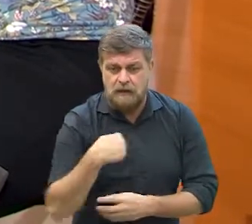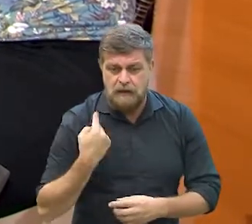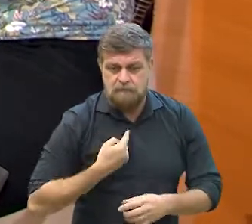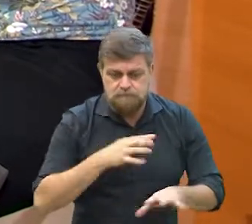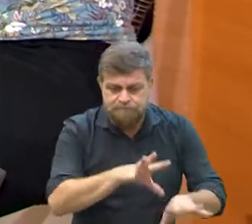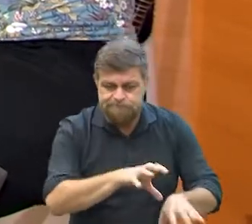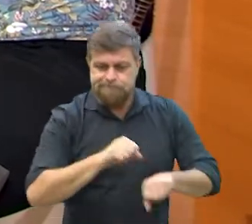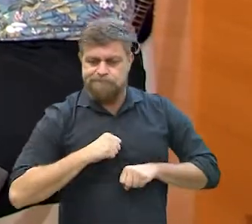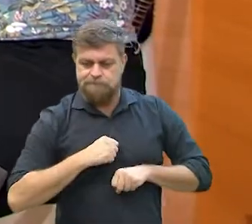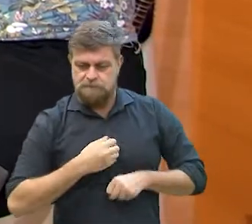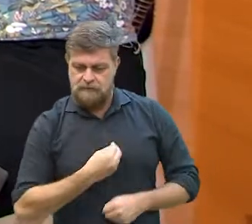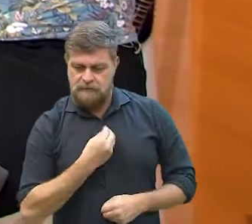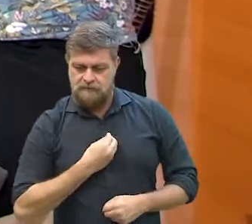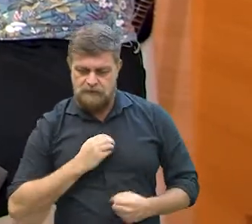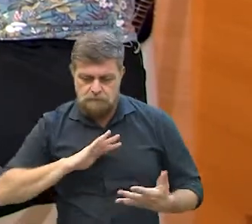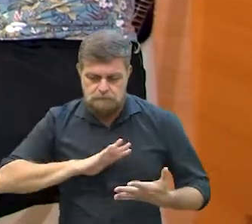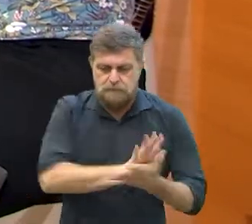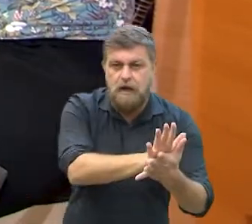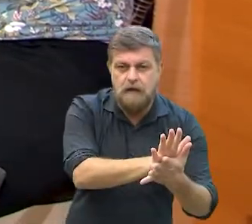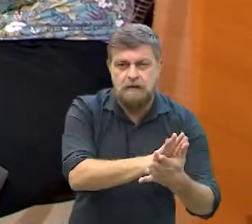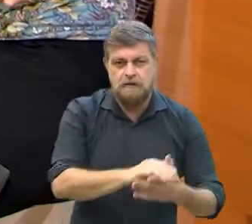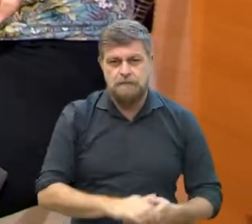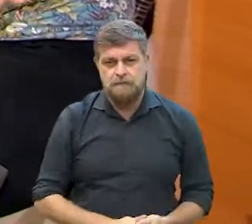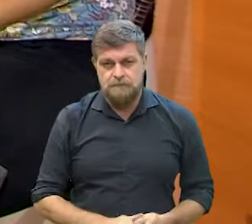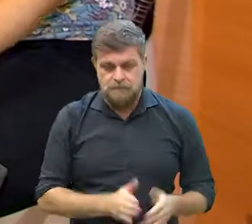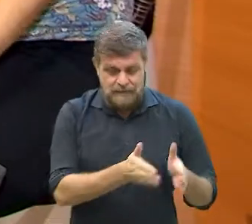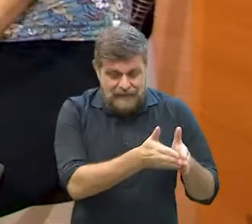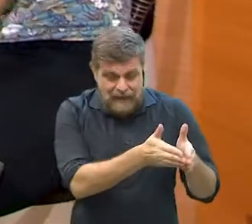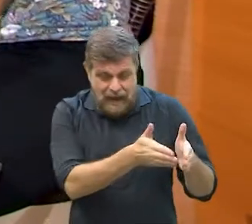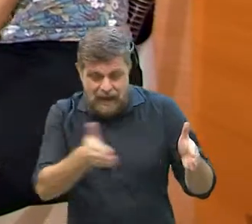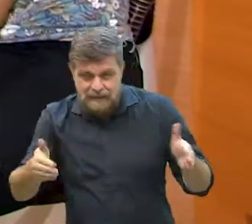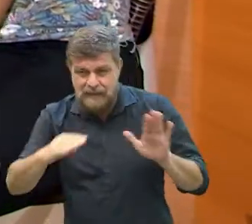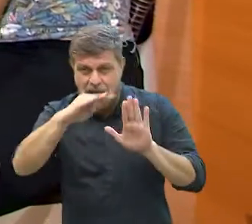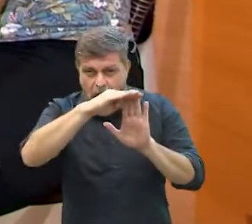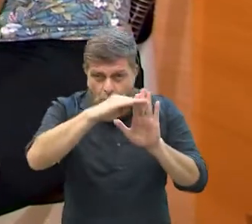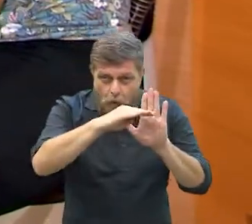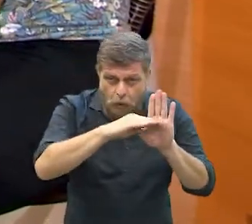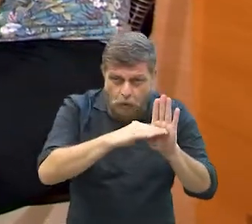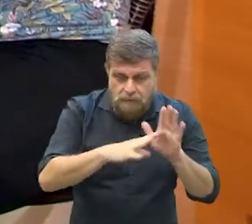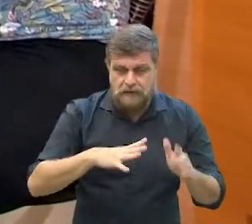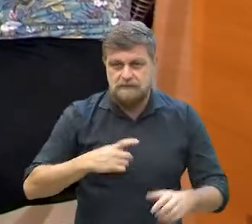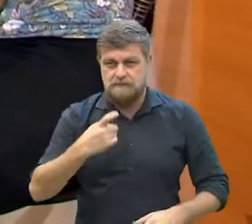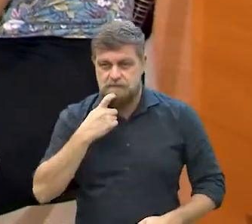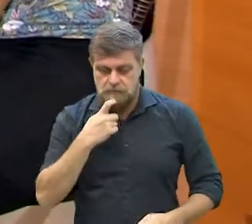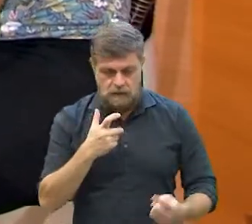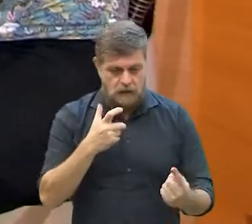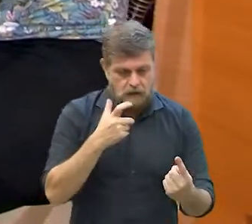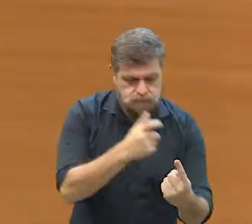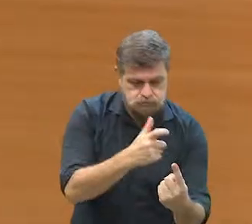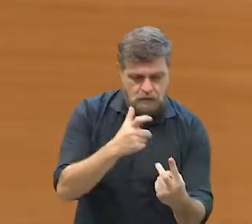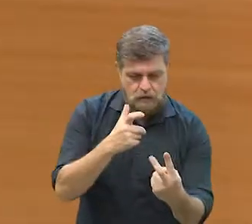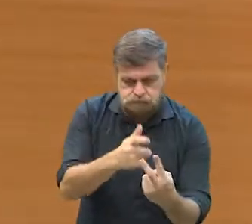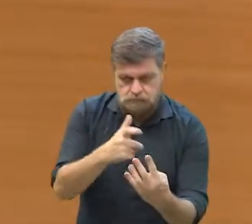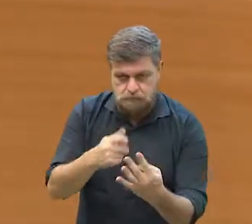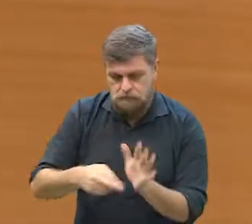aquilo pode te afetar. E é por isso que a senhora quer entender as etapas do plano municipal de vacinação? É, exato. Eu fiz